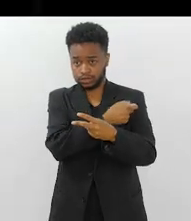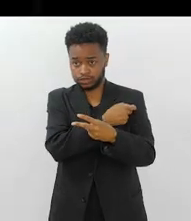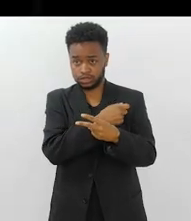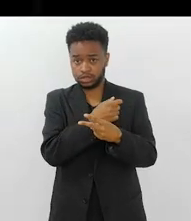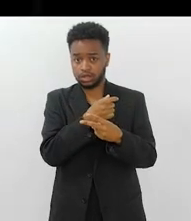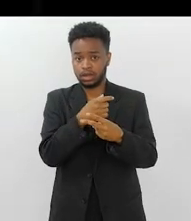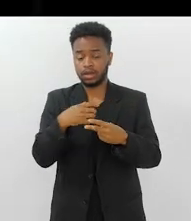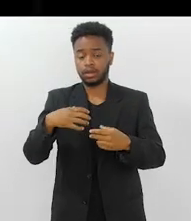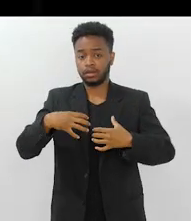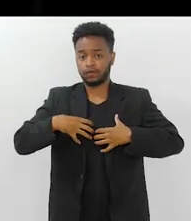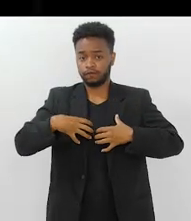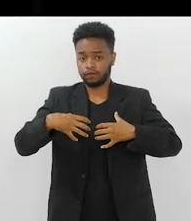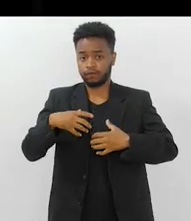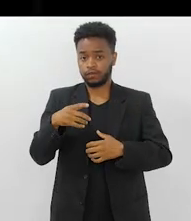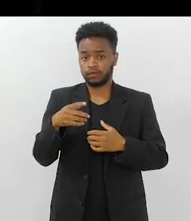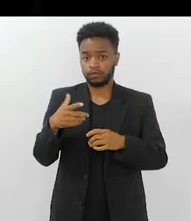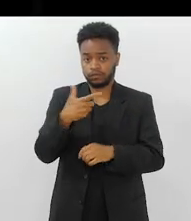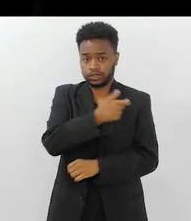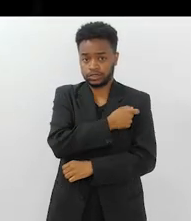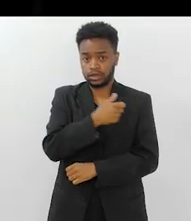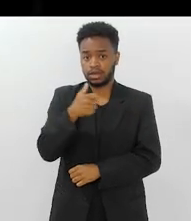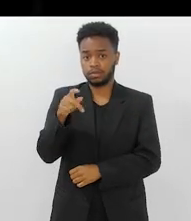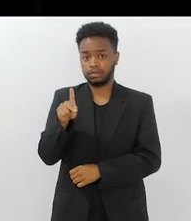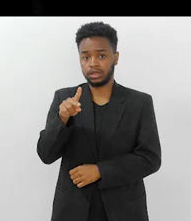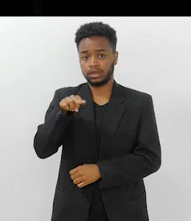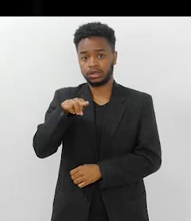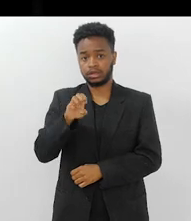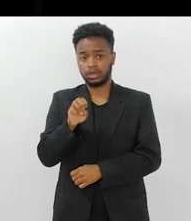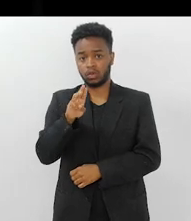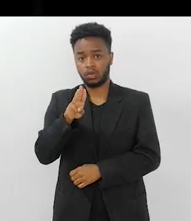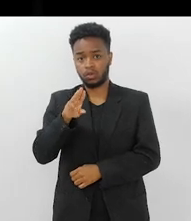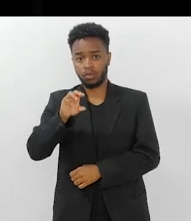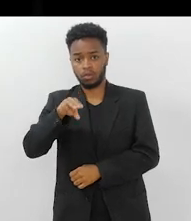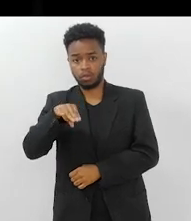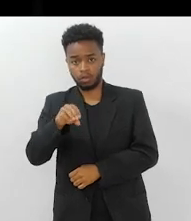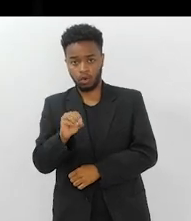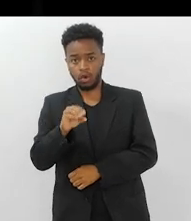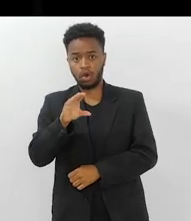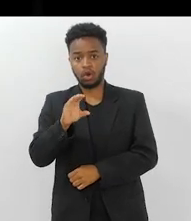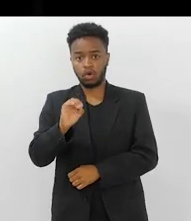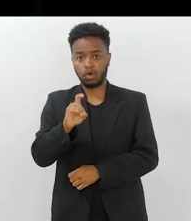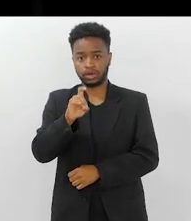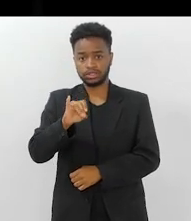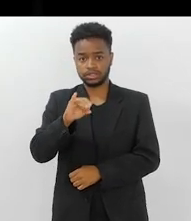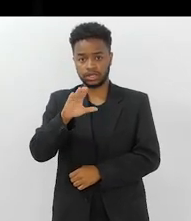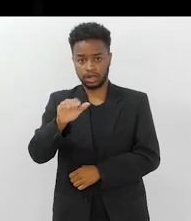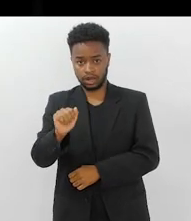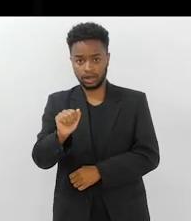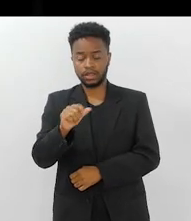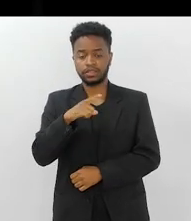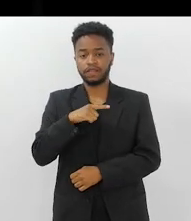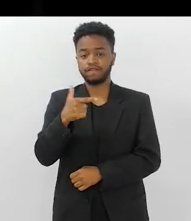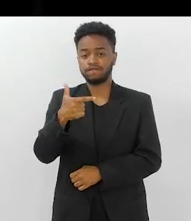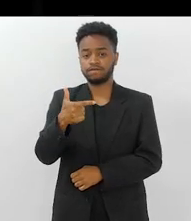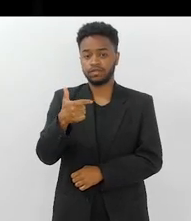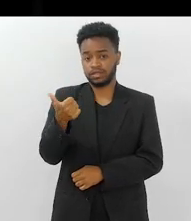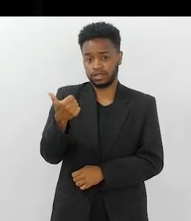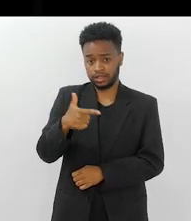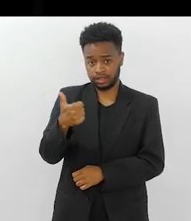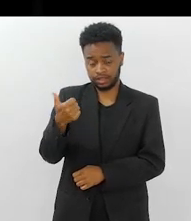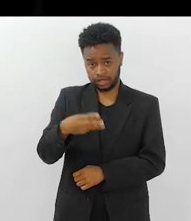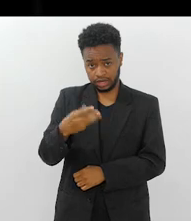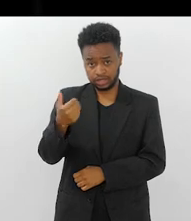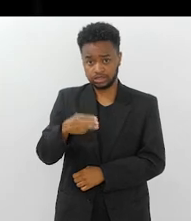vacina pneumocóxica, tem a 13, que são 13 sorotipos e tem a 23, que são 23 sorotipos de